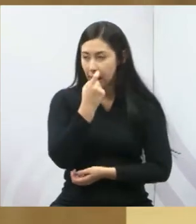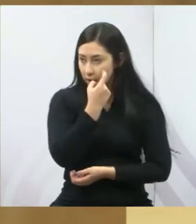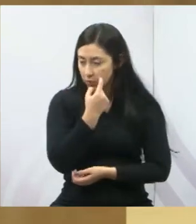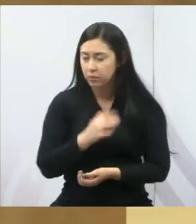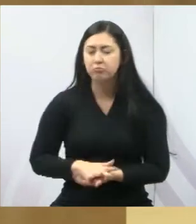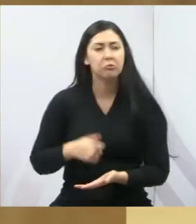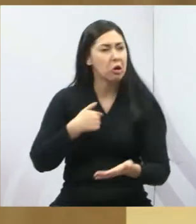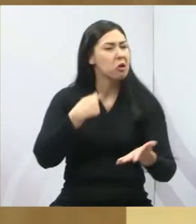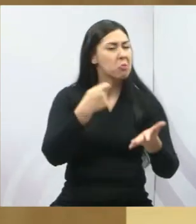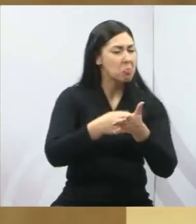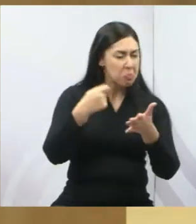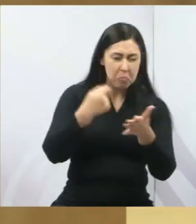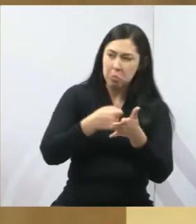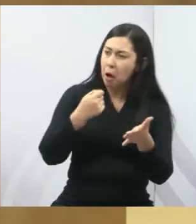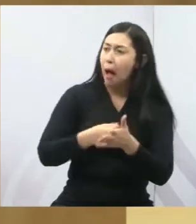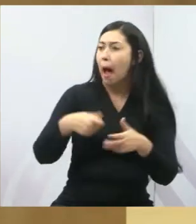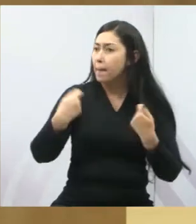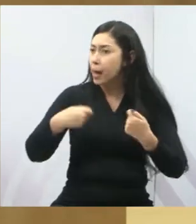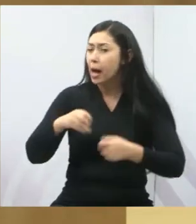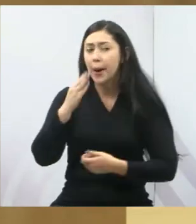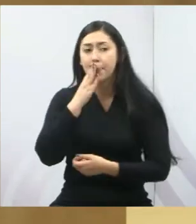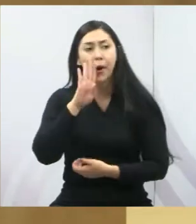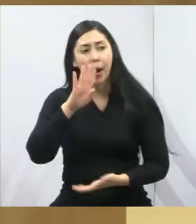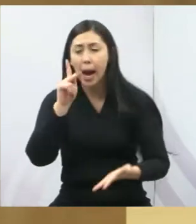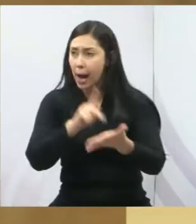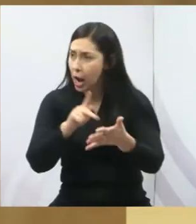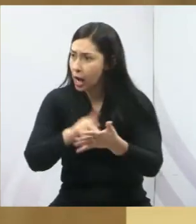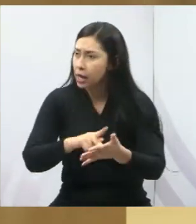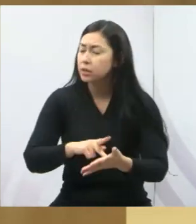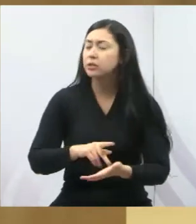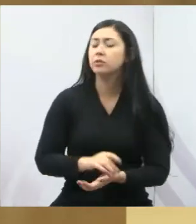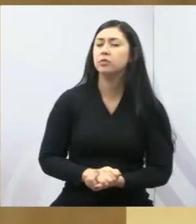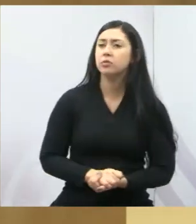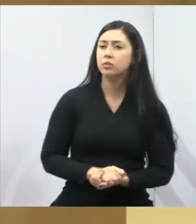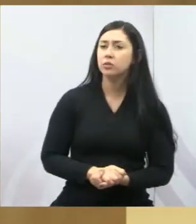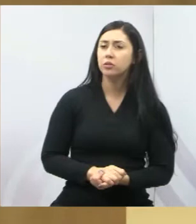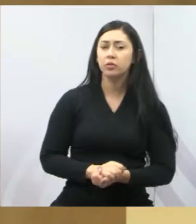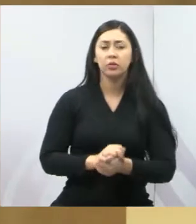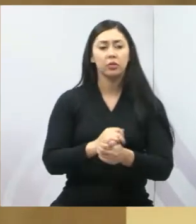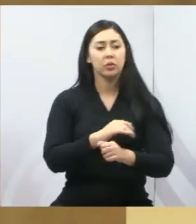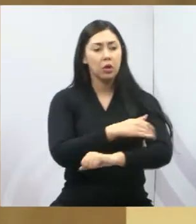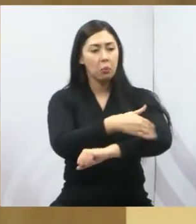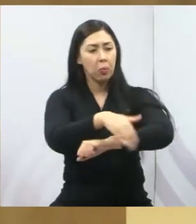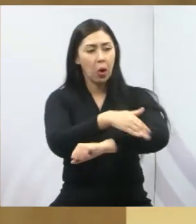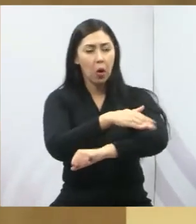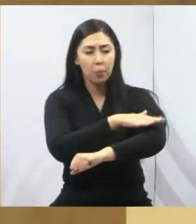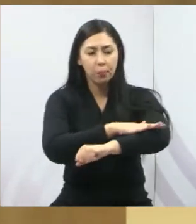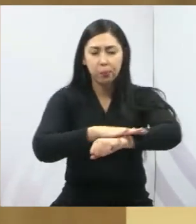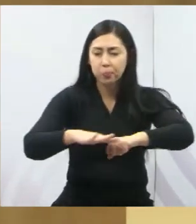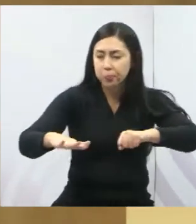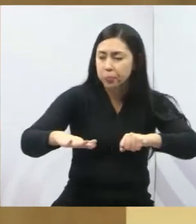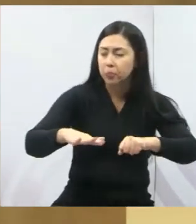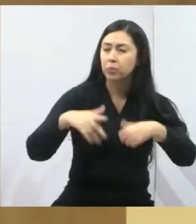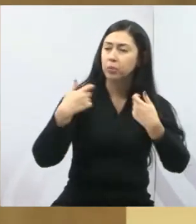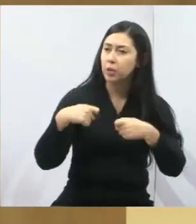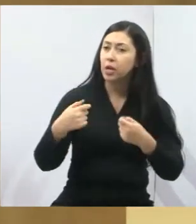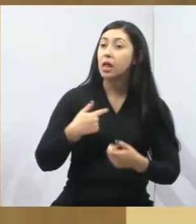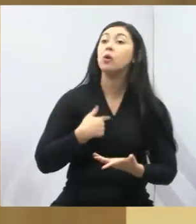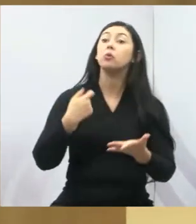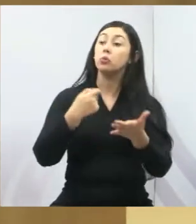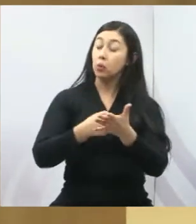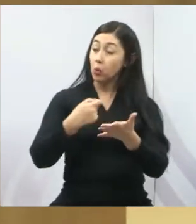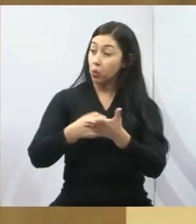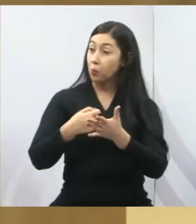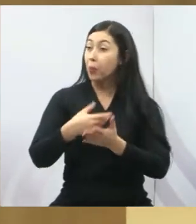Cobrei que fosse cumprida a promessa do prefeito para fazer o asfalto, para ligar o Lago Azul. Cobrei ao